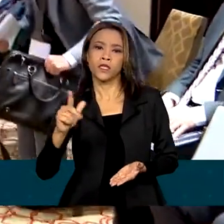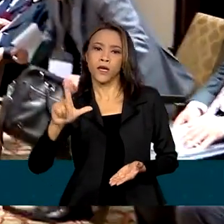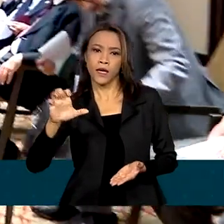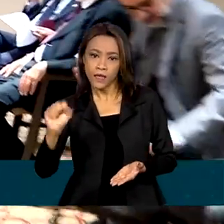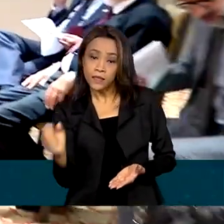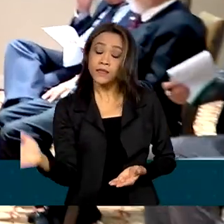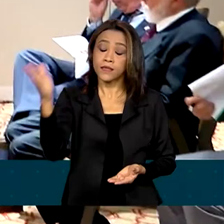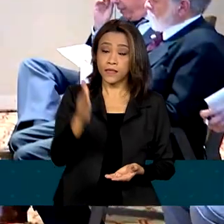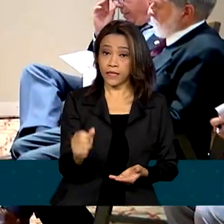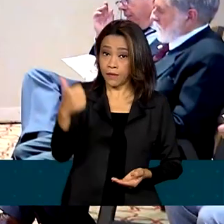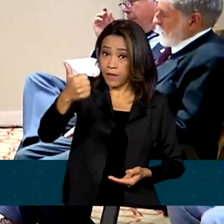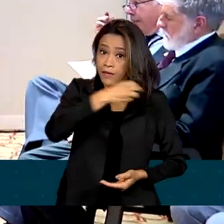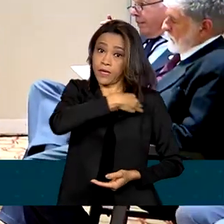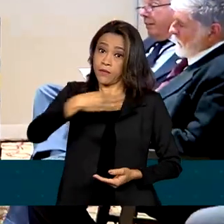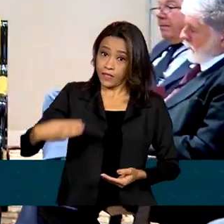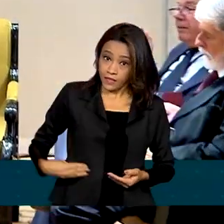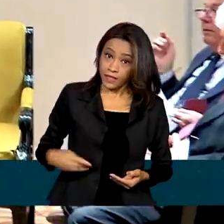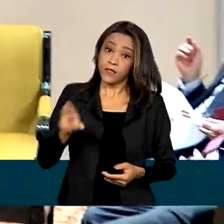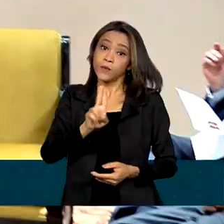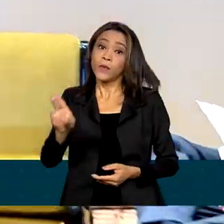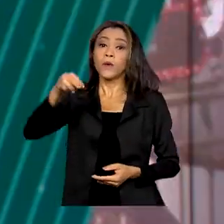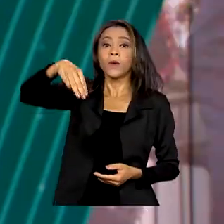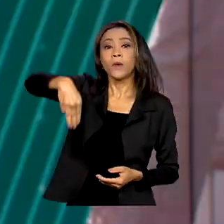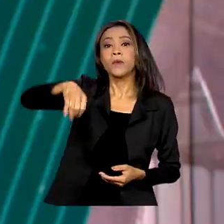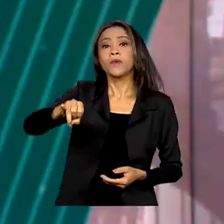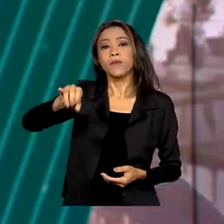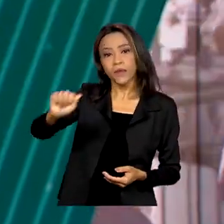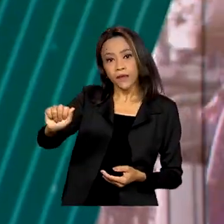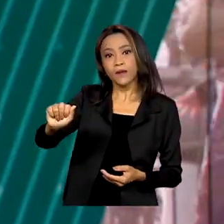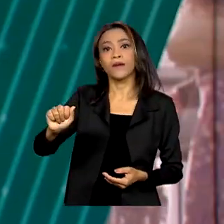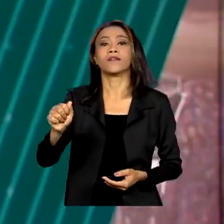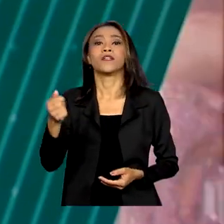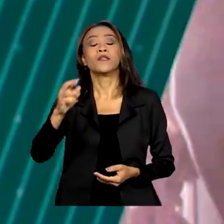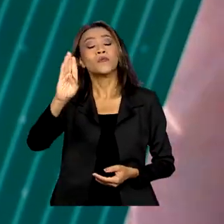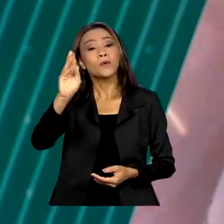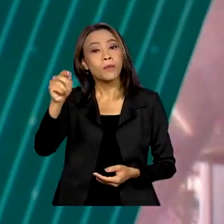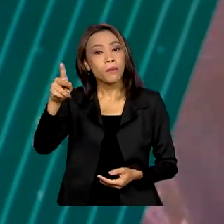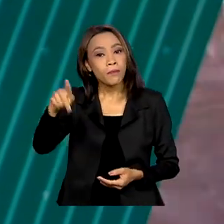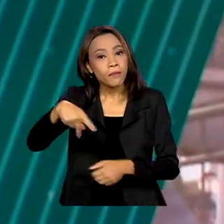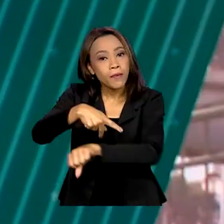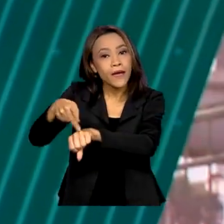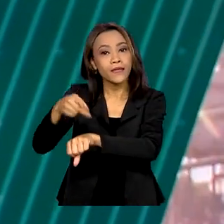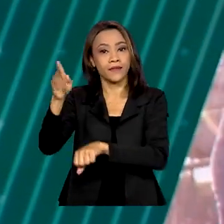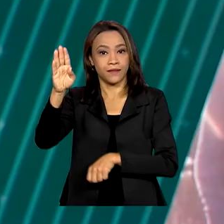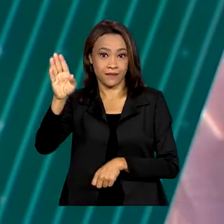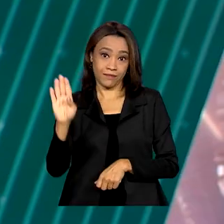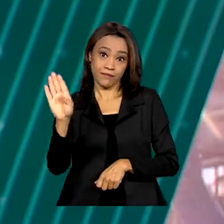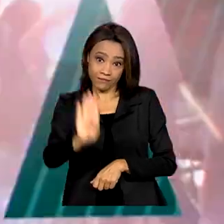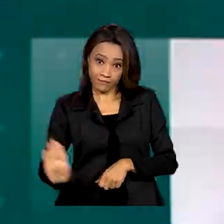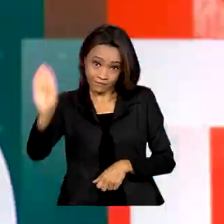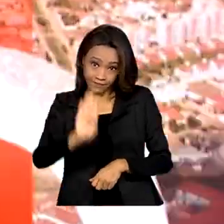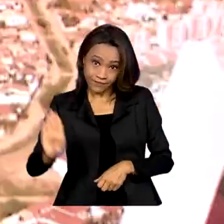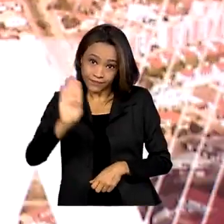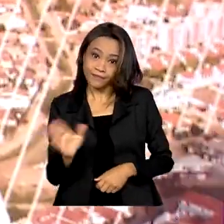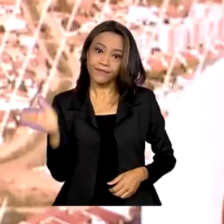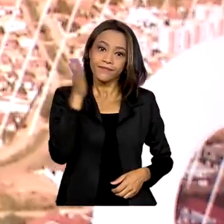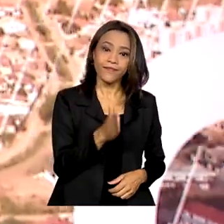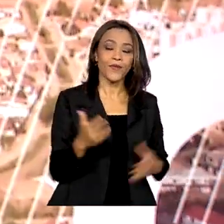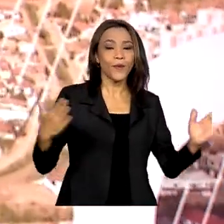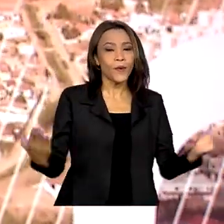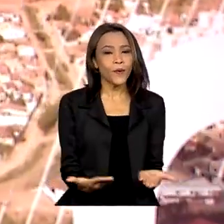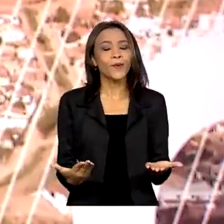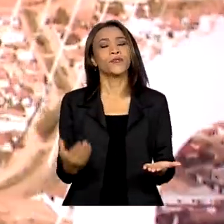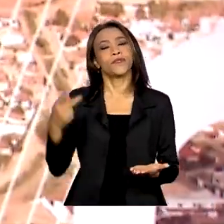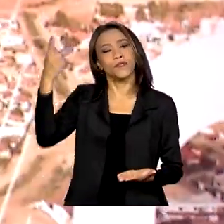Barbados, Mia Motley. E da Argentina, o presidente Lula segue hoje para Montevidéu,